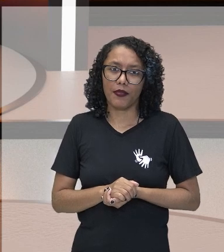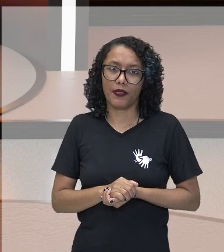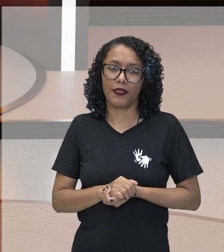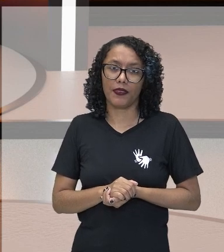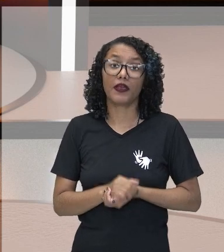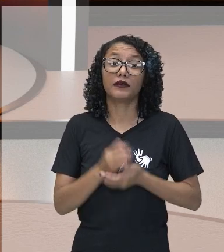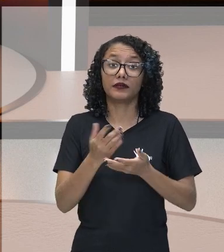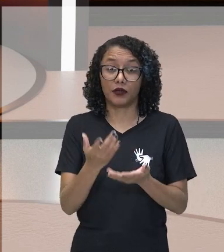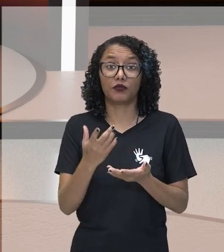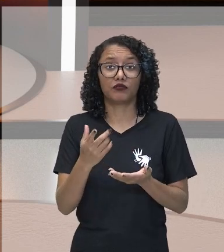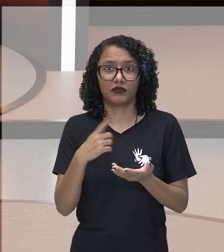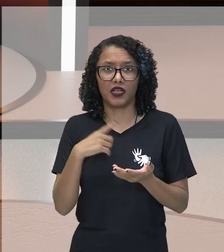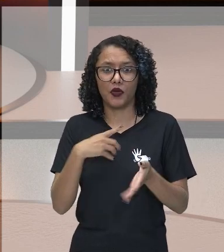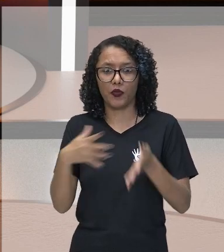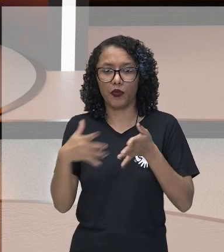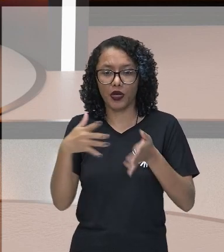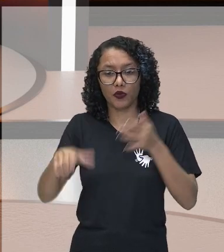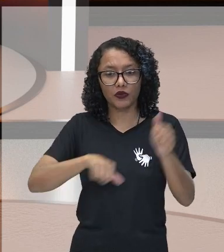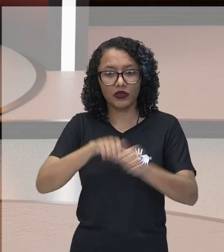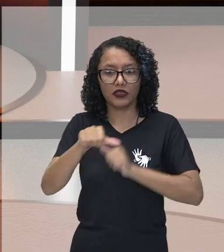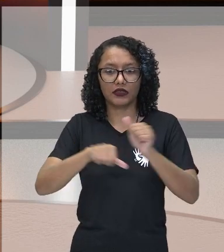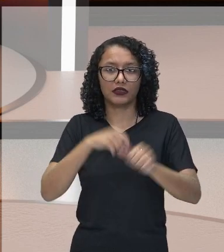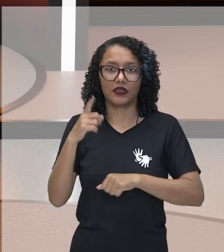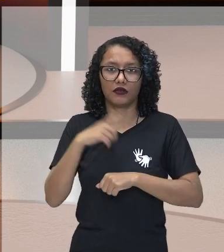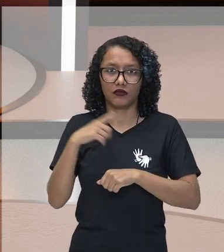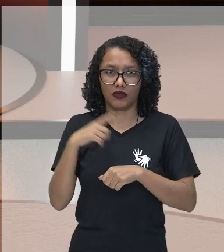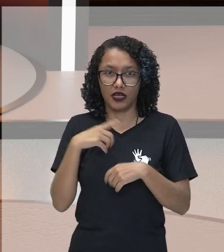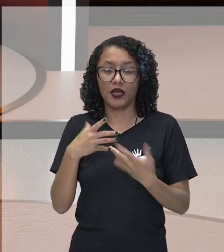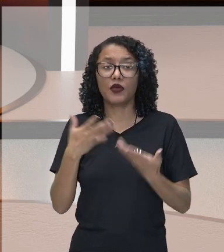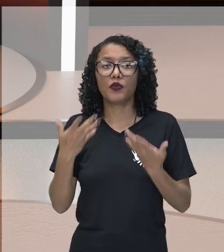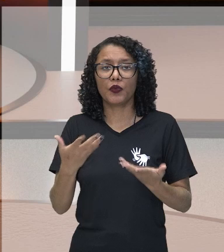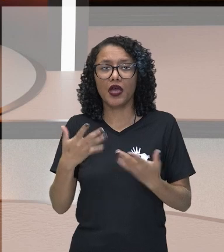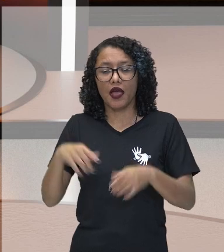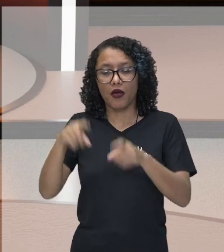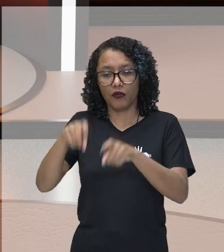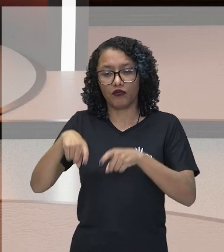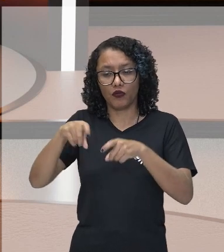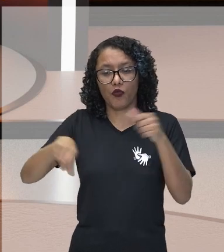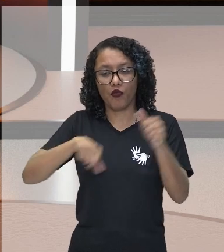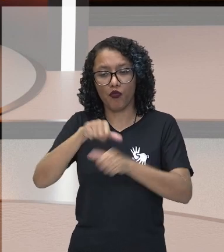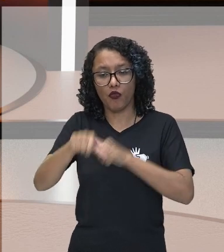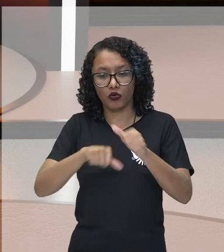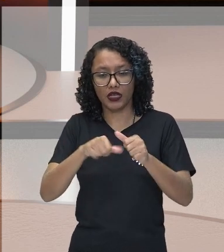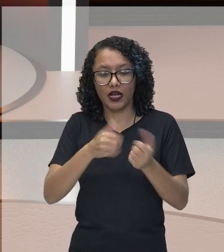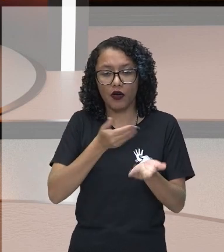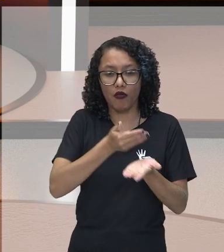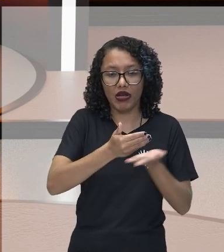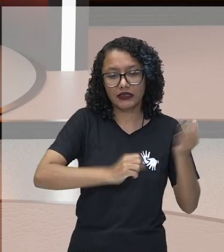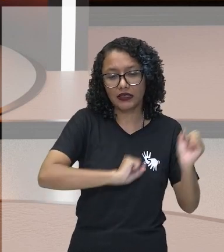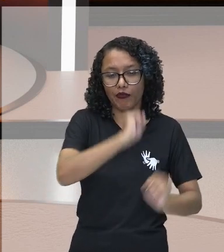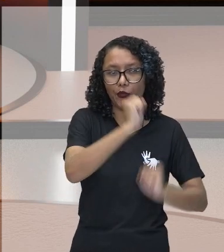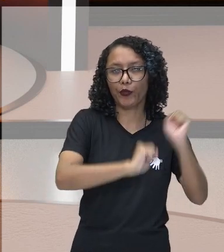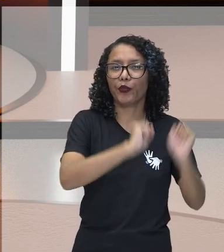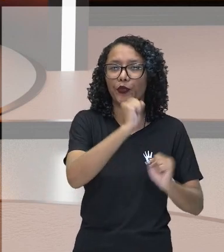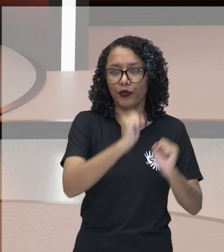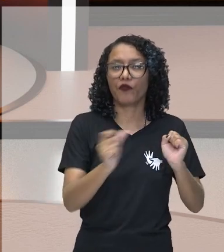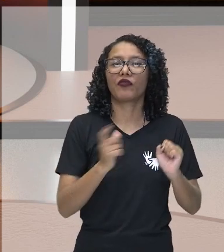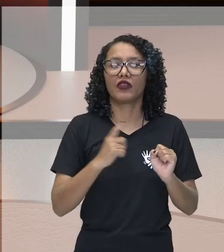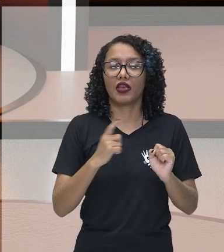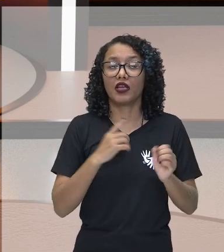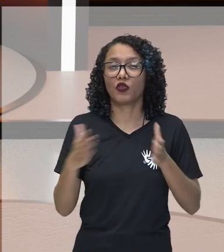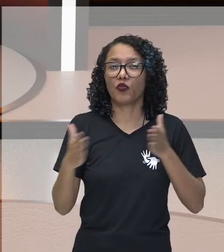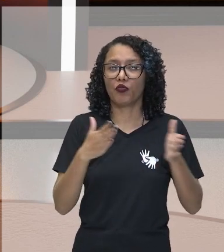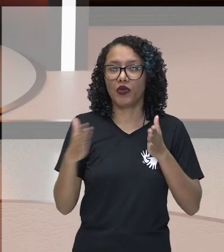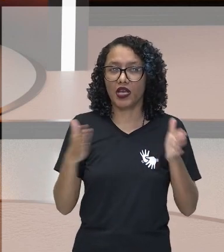momento de transição. Que ela vai sair da agricultura para o início da industrialização. E esse momento acontece na